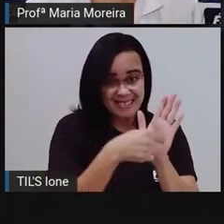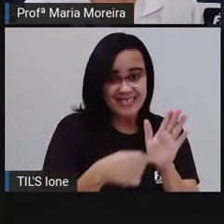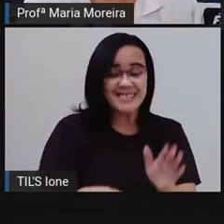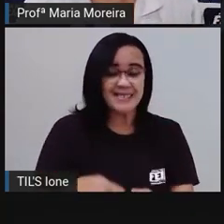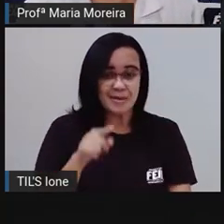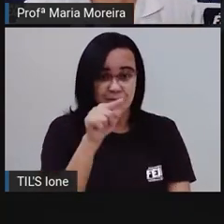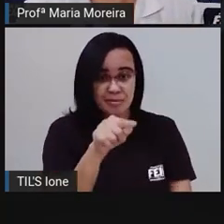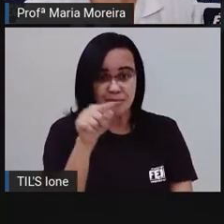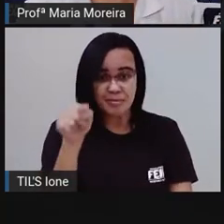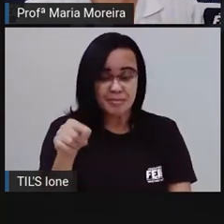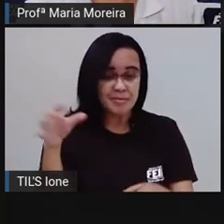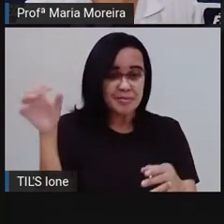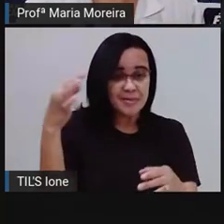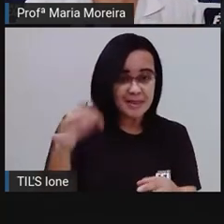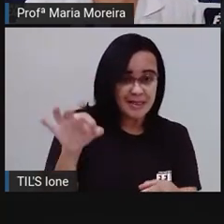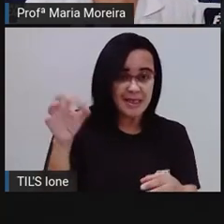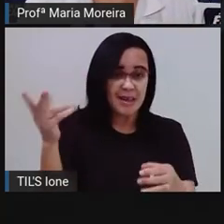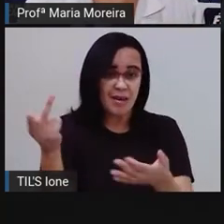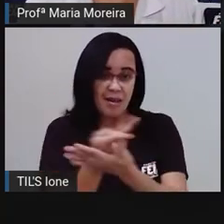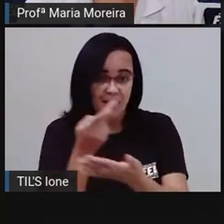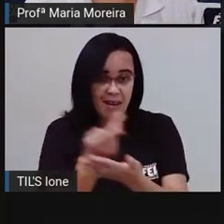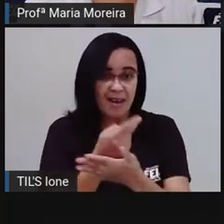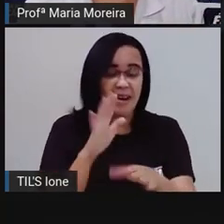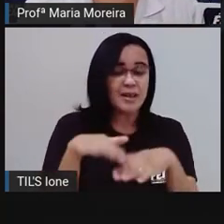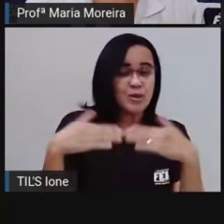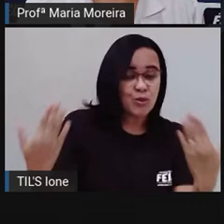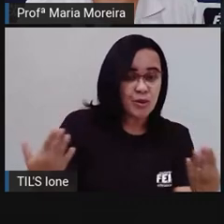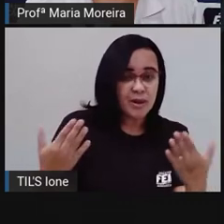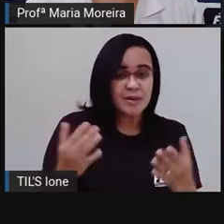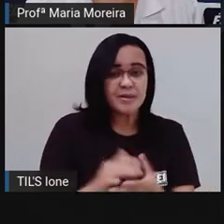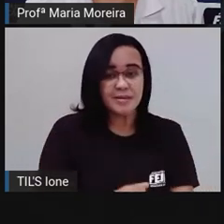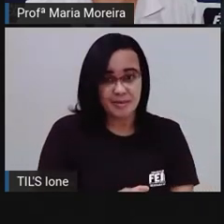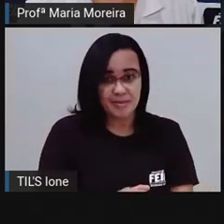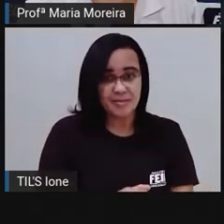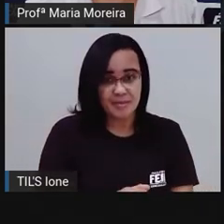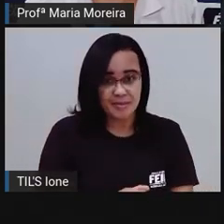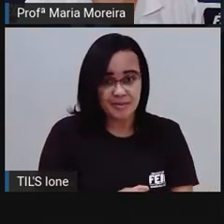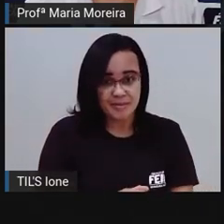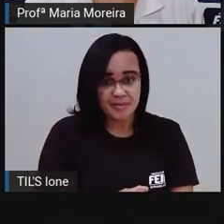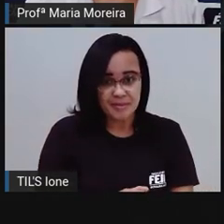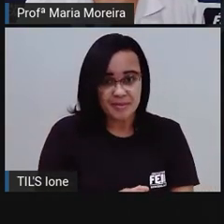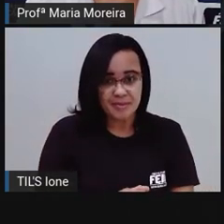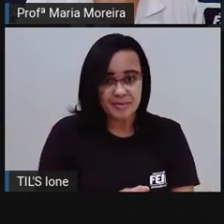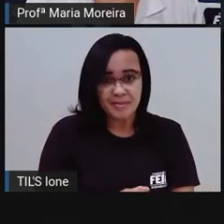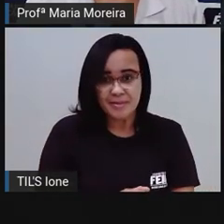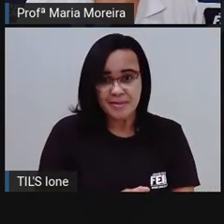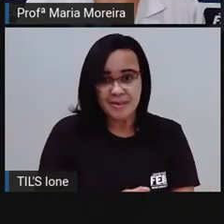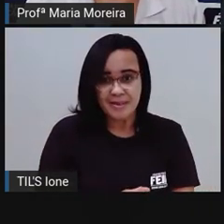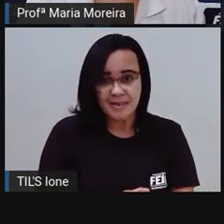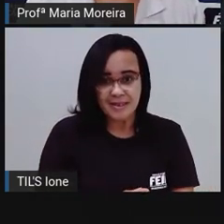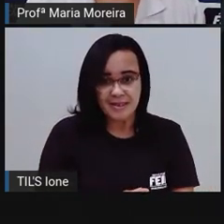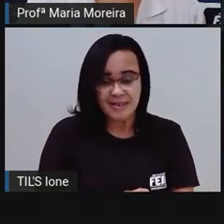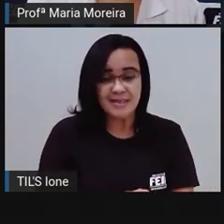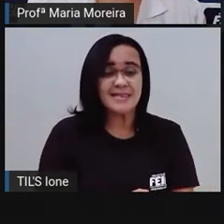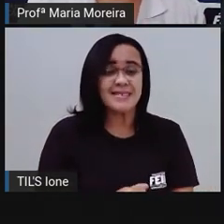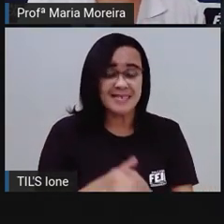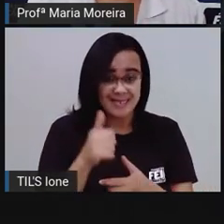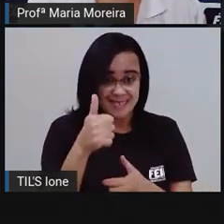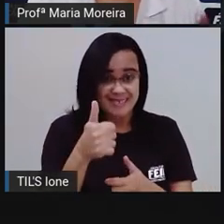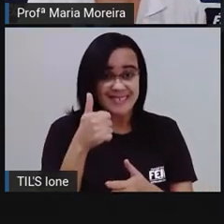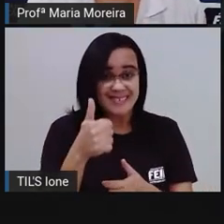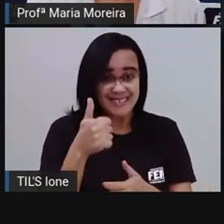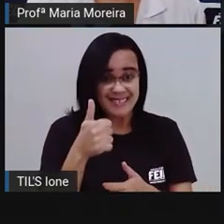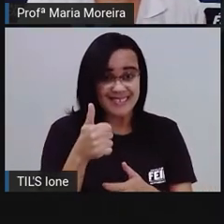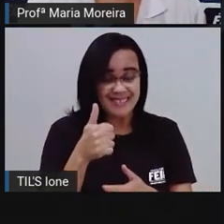topera, né? Esse bichinho. Que é o quê? Olha, ela já escondeu, inclusive. Ó. Elas. Então, quando eu bato no